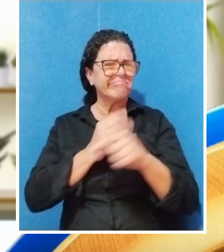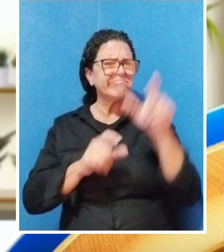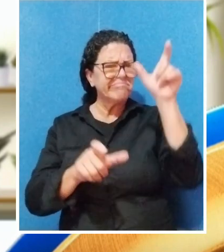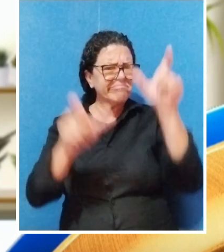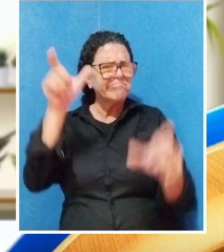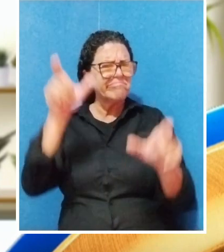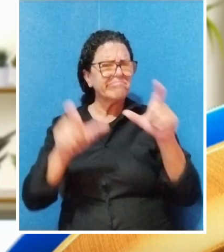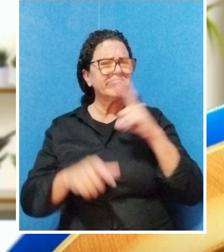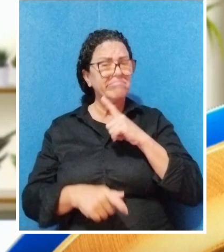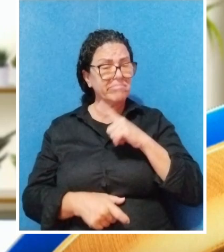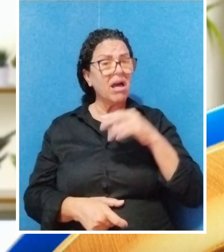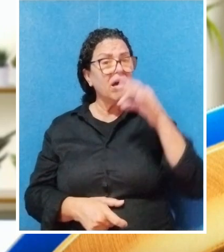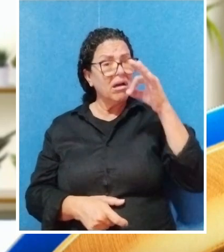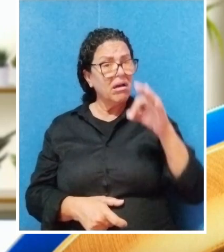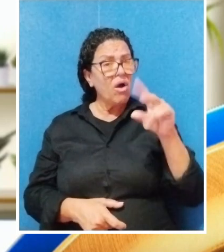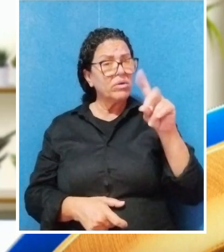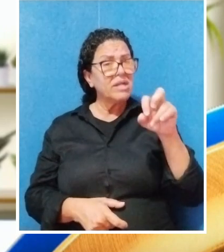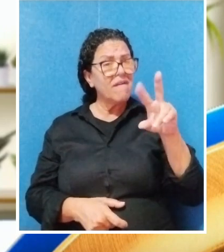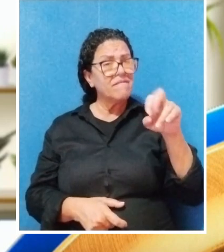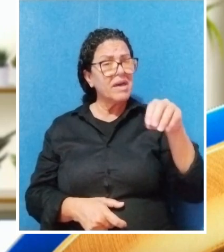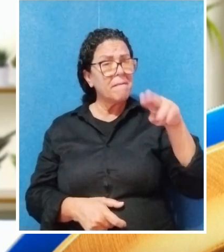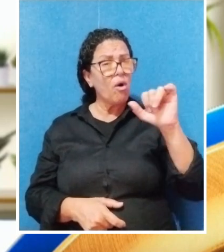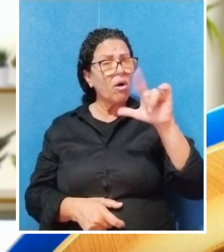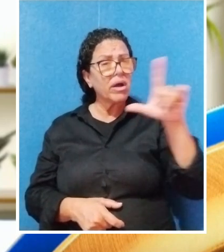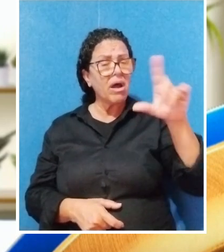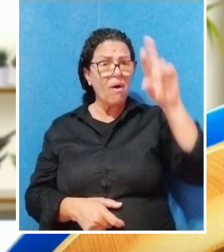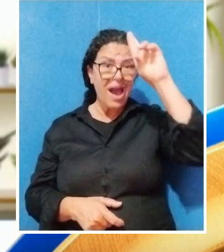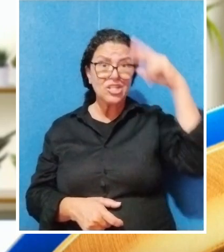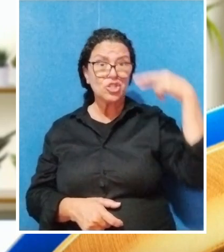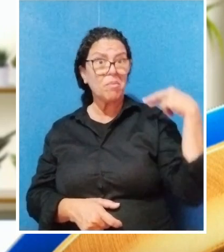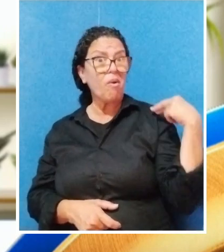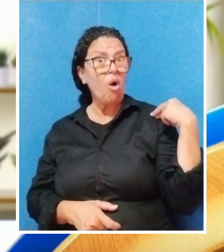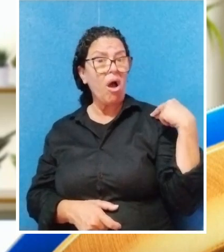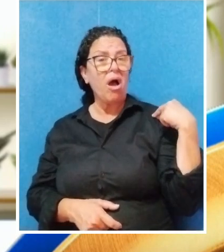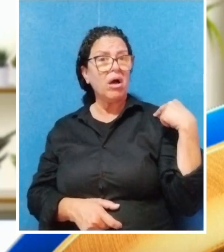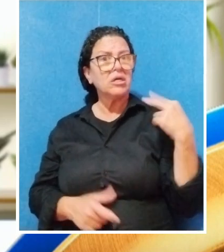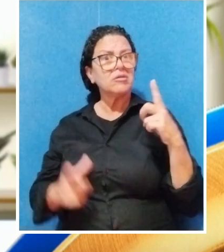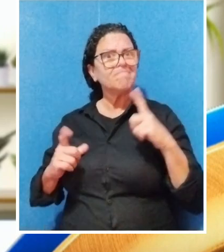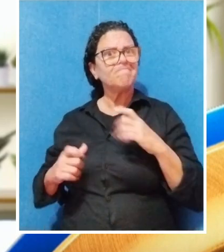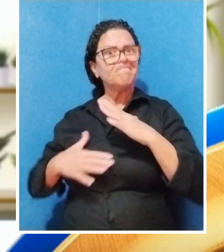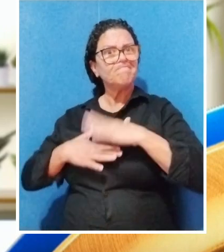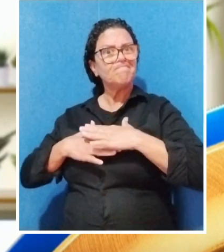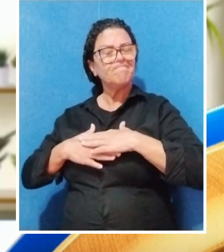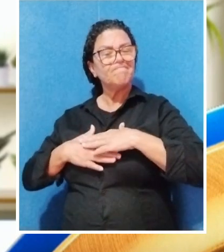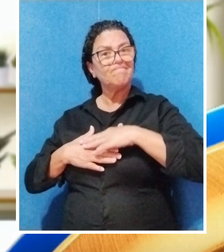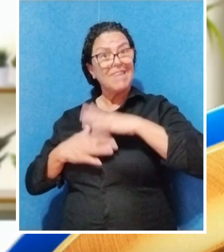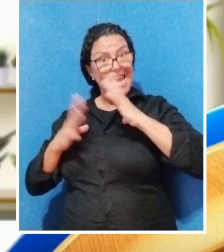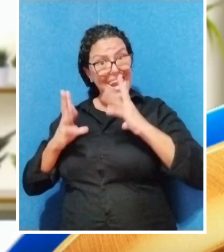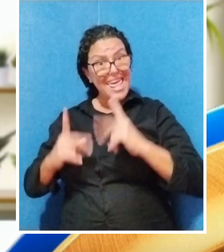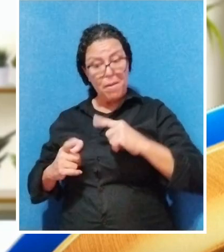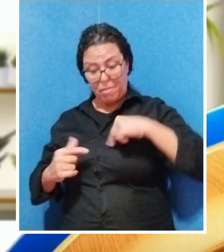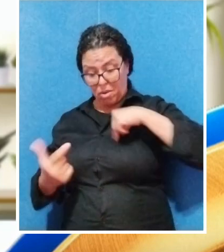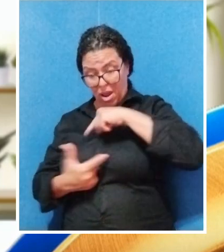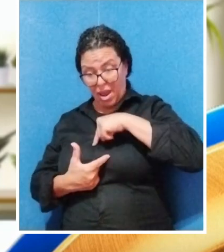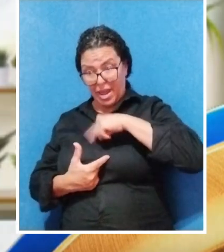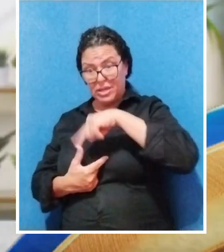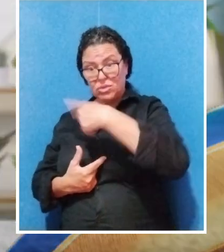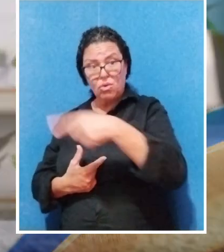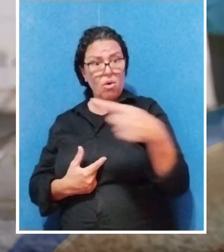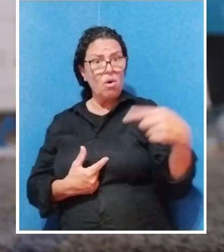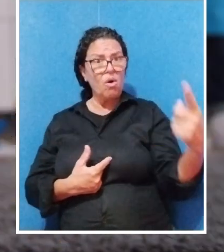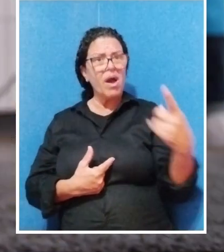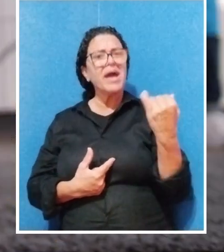indivíduos têm o dever moral, a responsabilidade de manter a limpeza de si mesmos e de seus